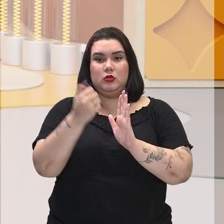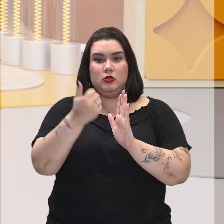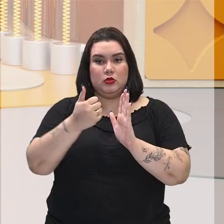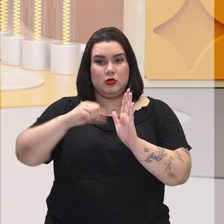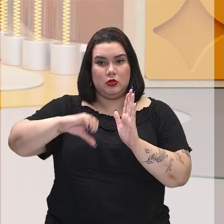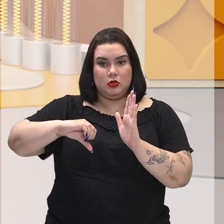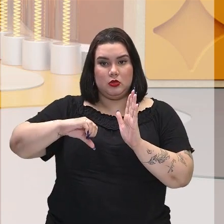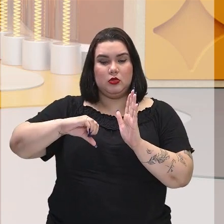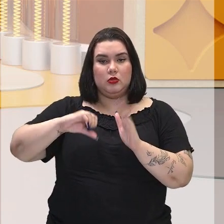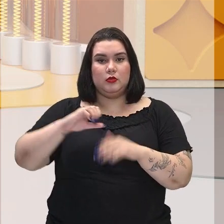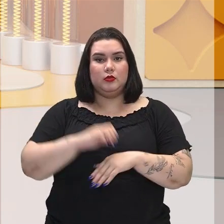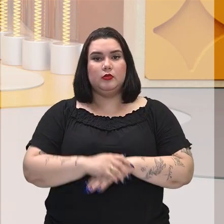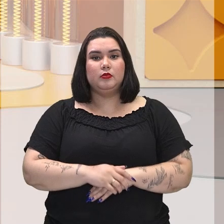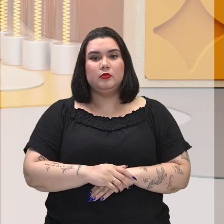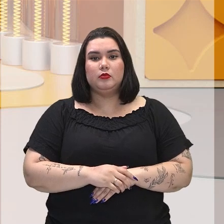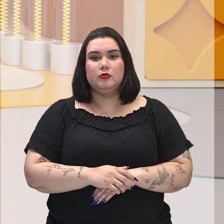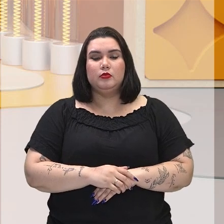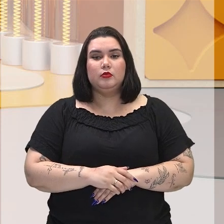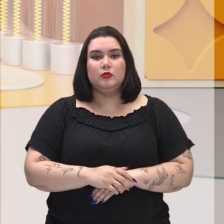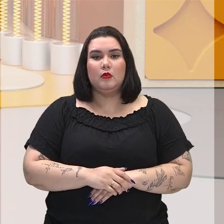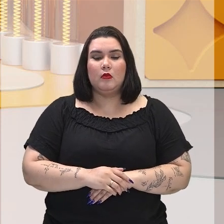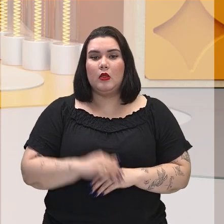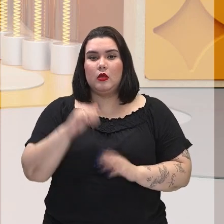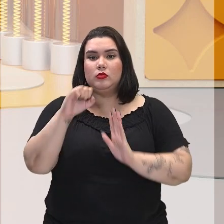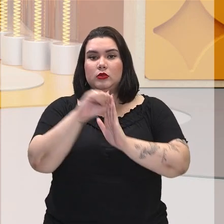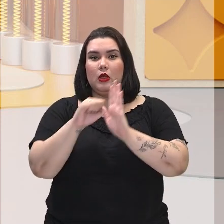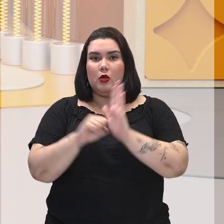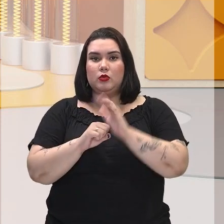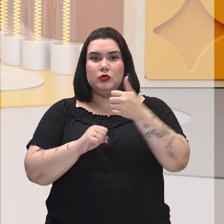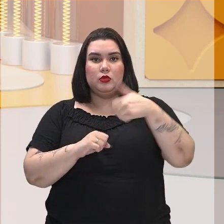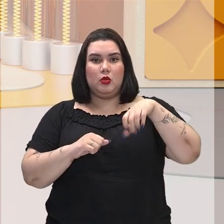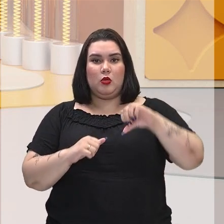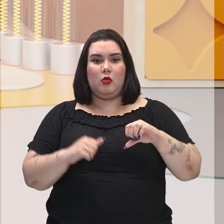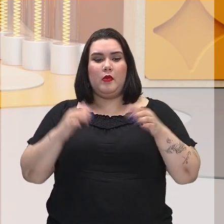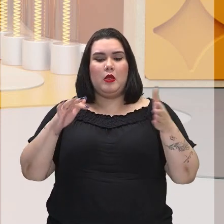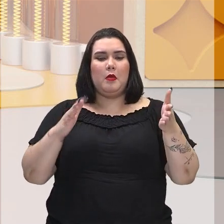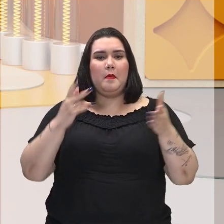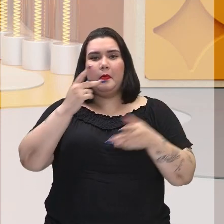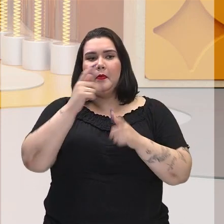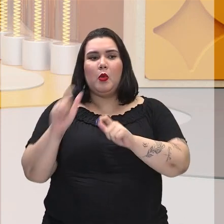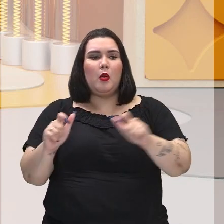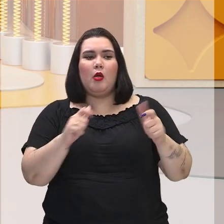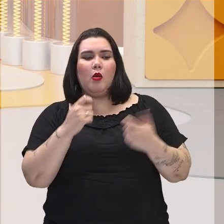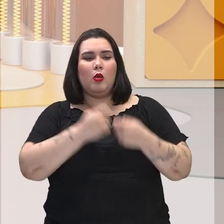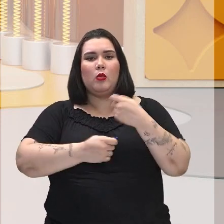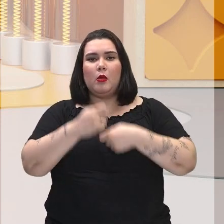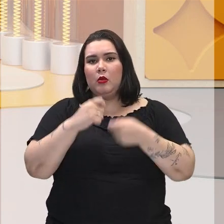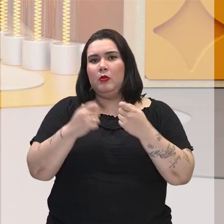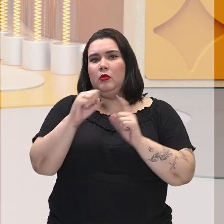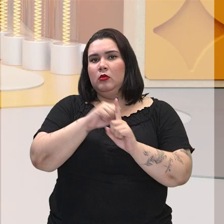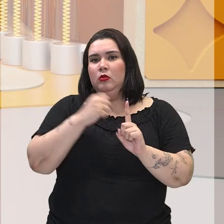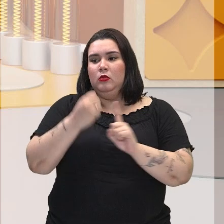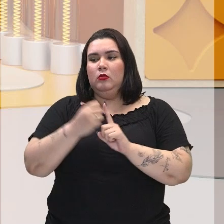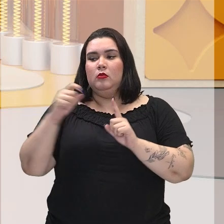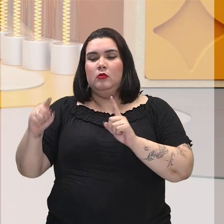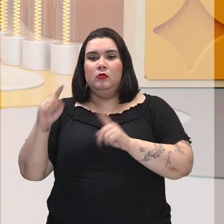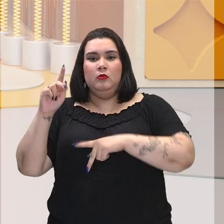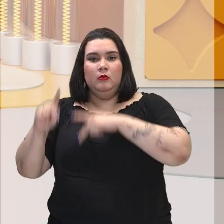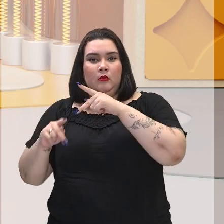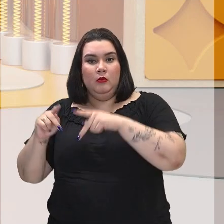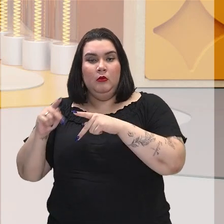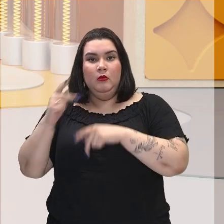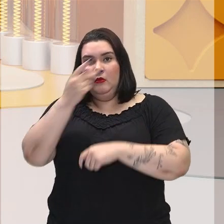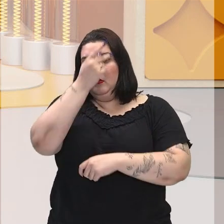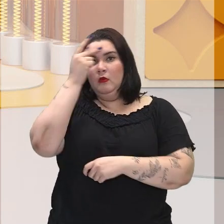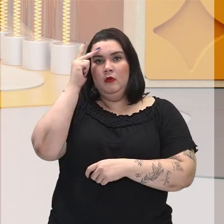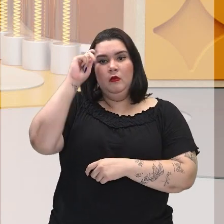no século XIX. Em que lugar da sociedade, em que setor da economia, esses negros que agora estavam libertos